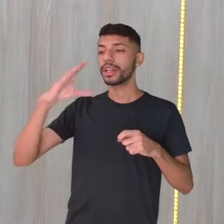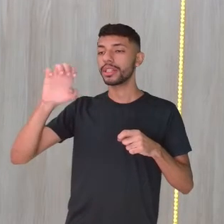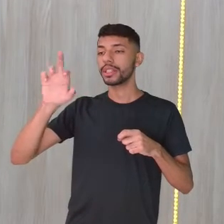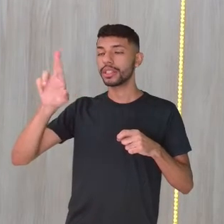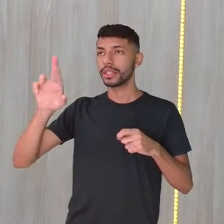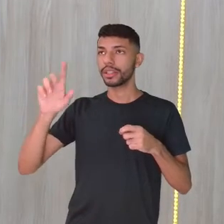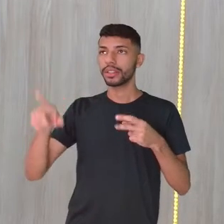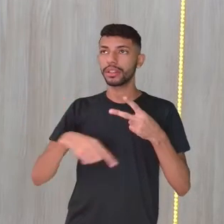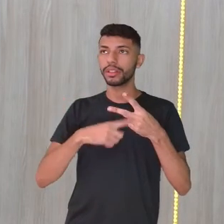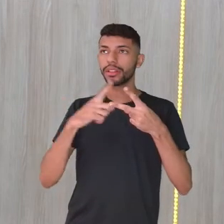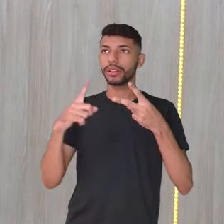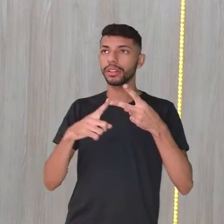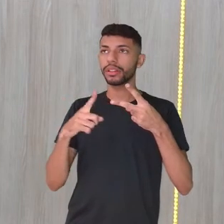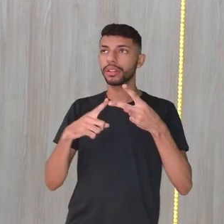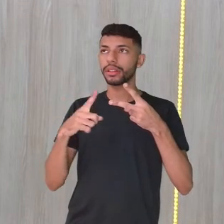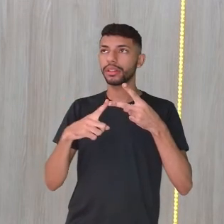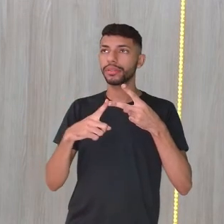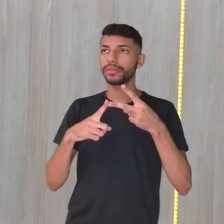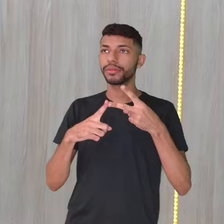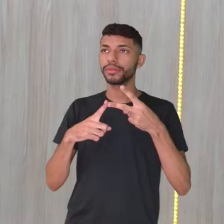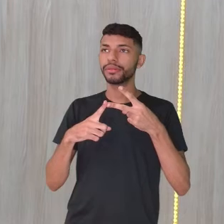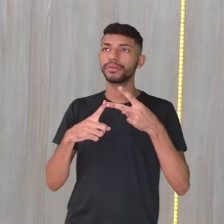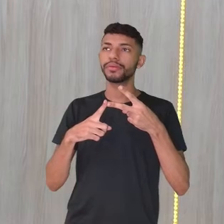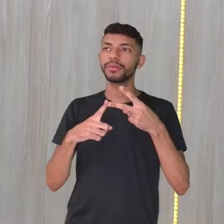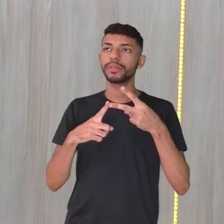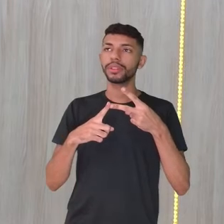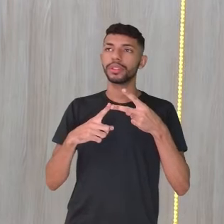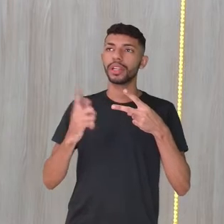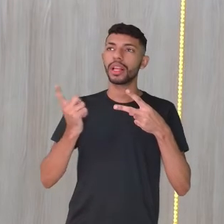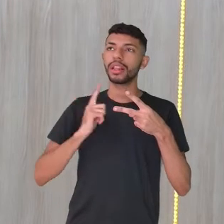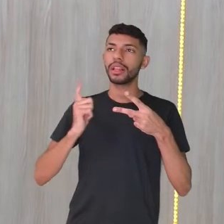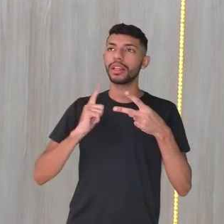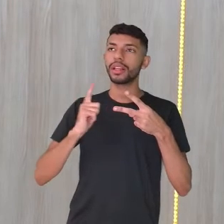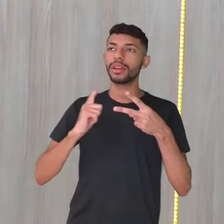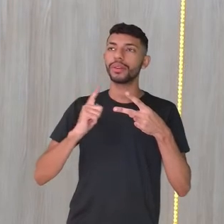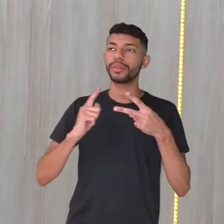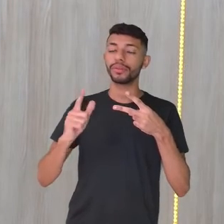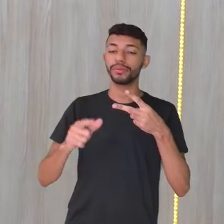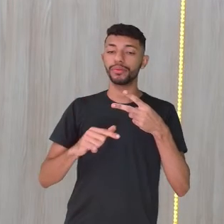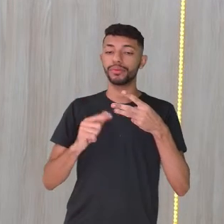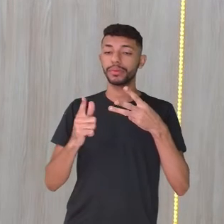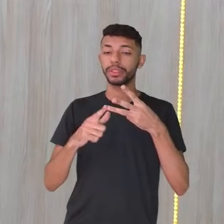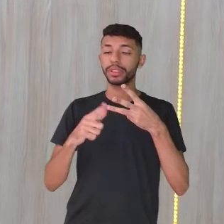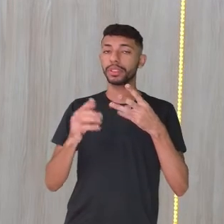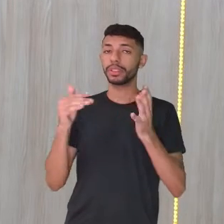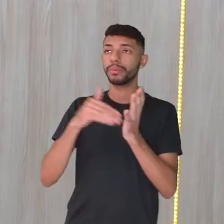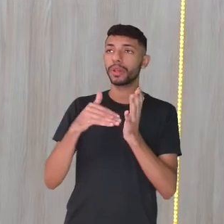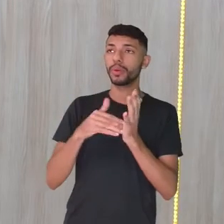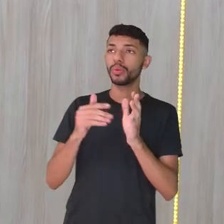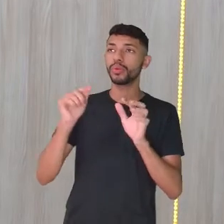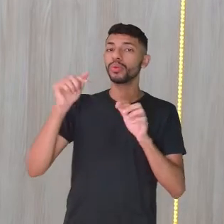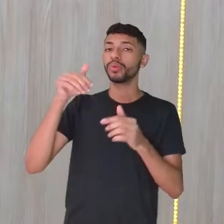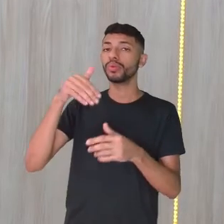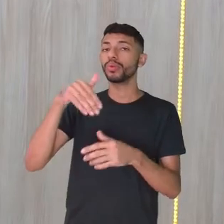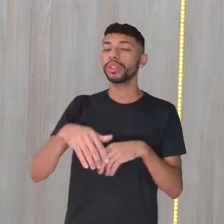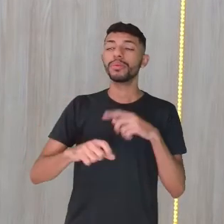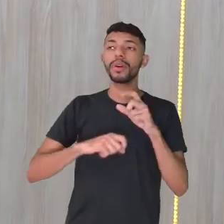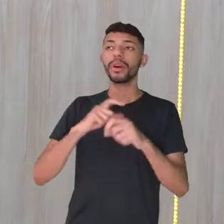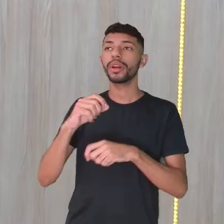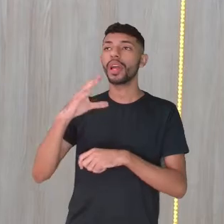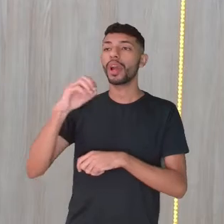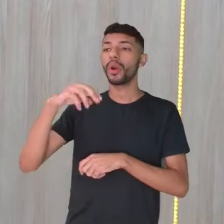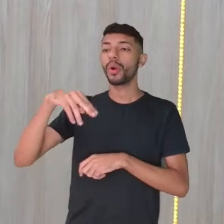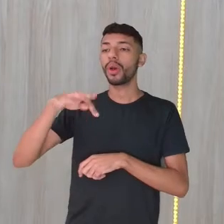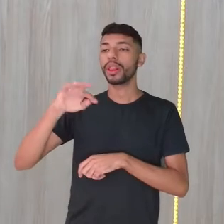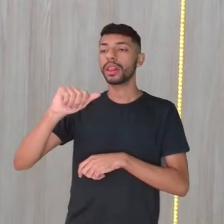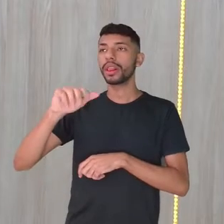meio aí, que a gente vai deixar um mistério sobre a tradução dele. E o último verbo, que é contatos. Esse mistério